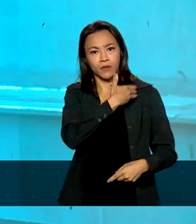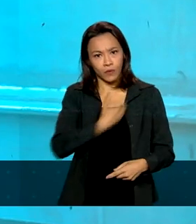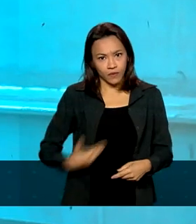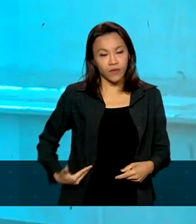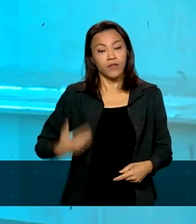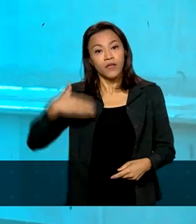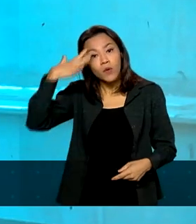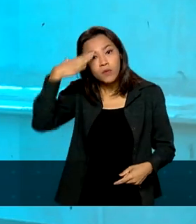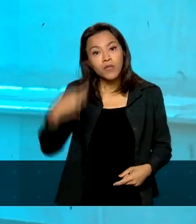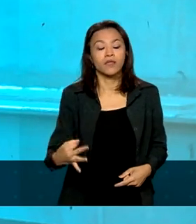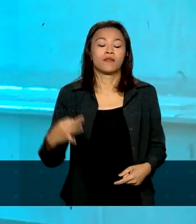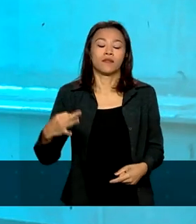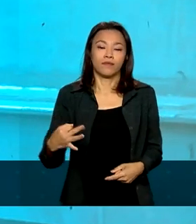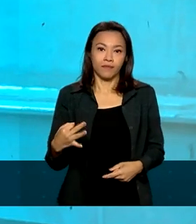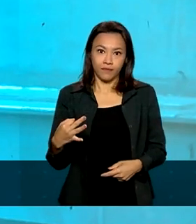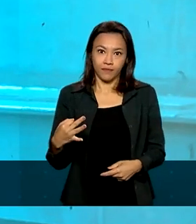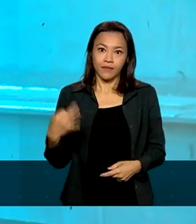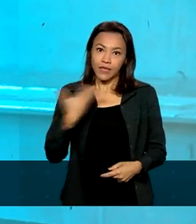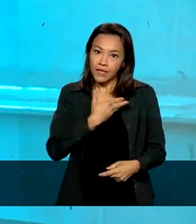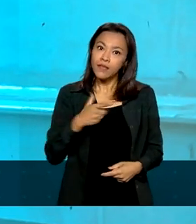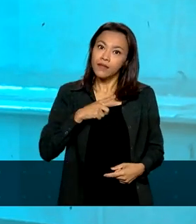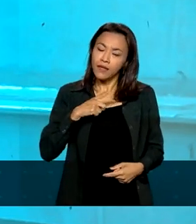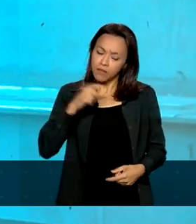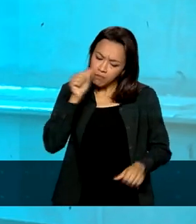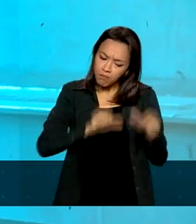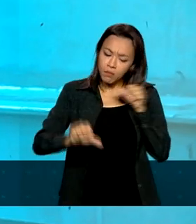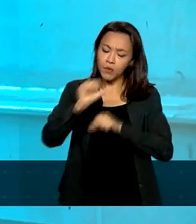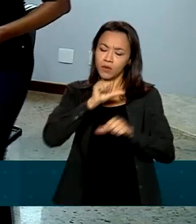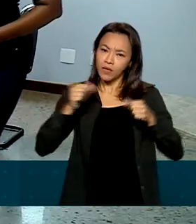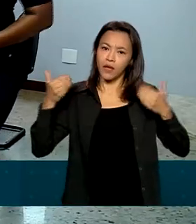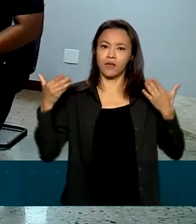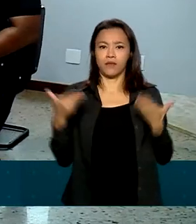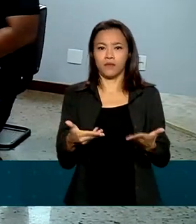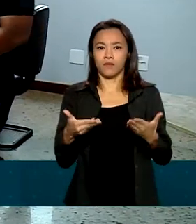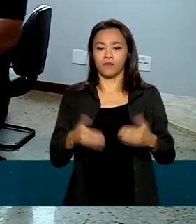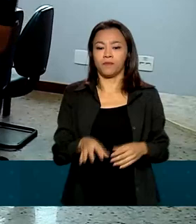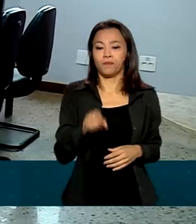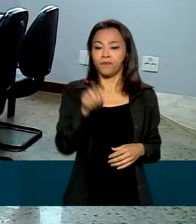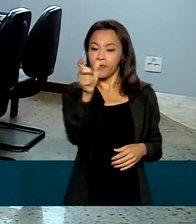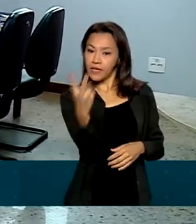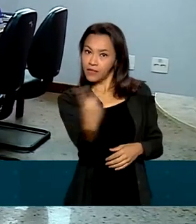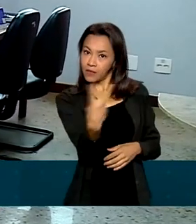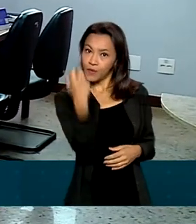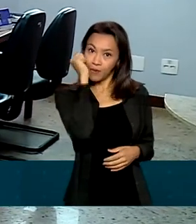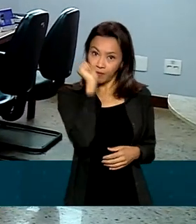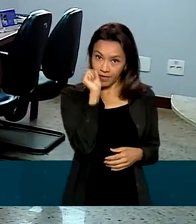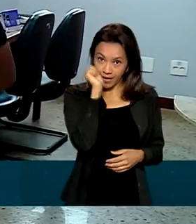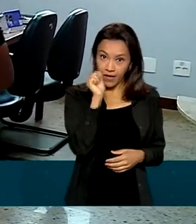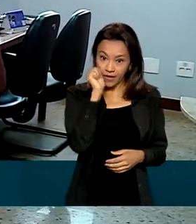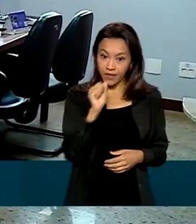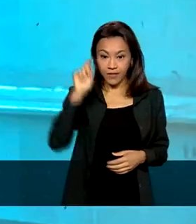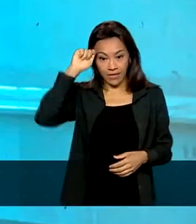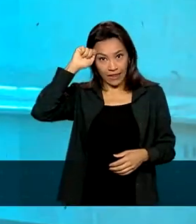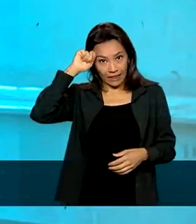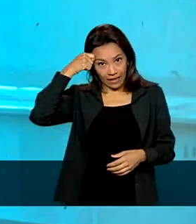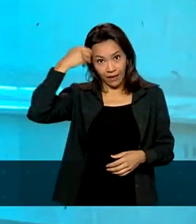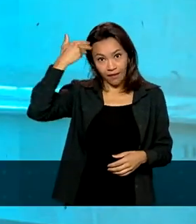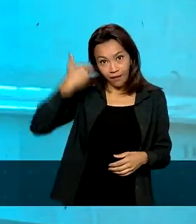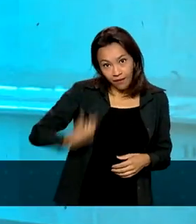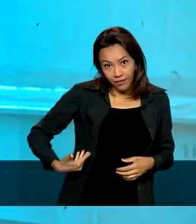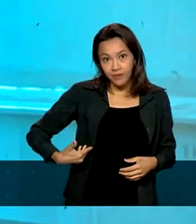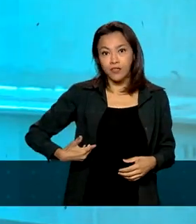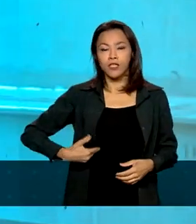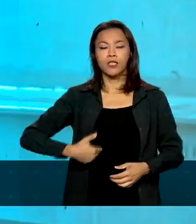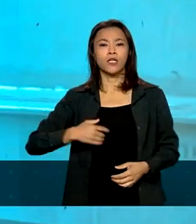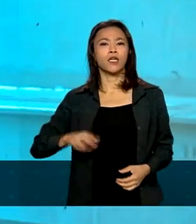e tenham essa busca de mudar essa realidade. Jane e Cristiane, duas mulheres negras em postos de